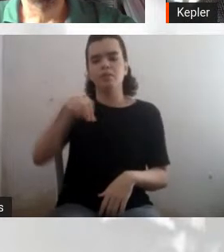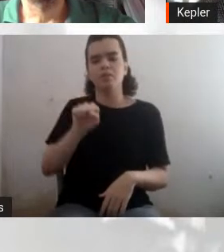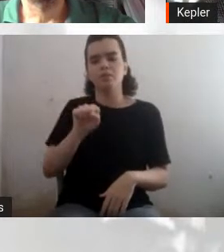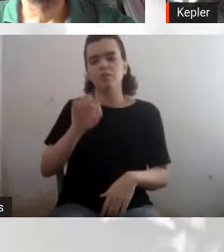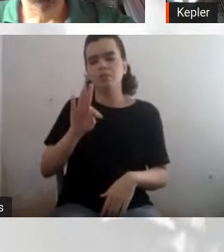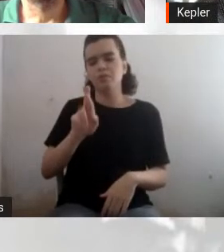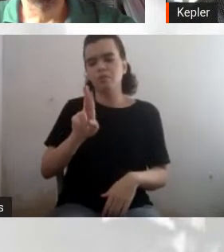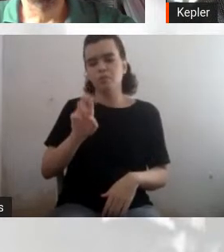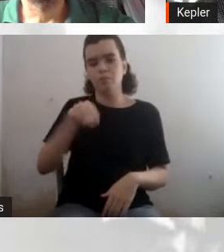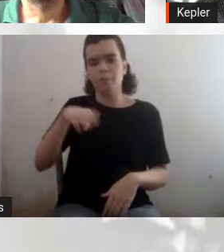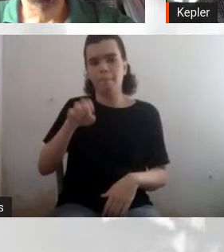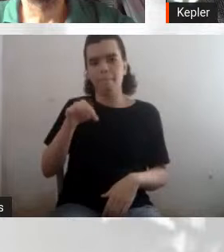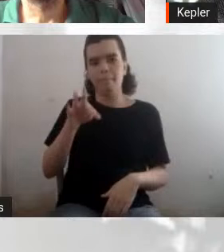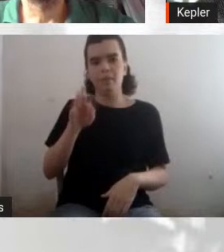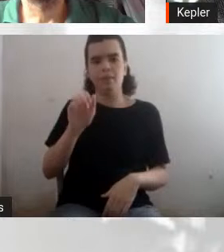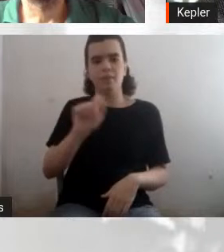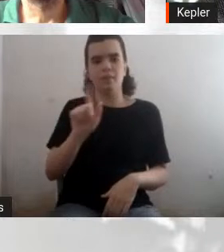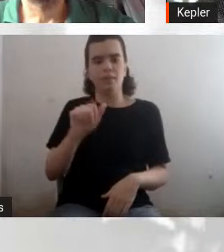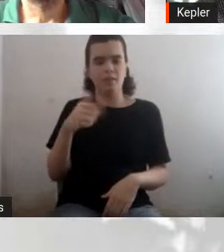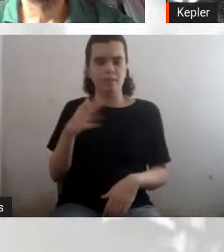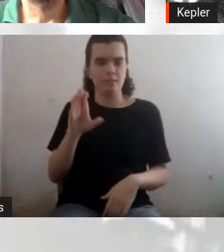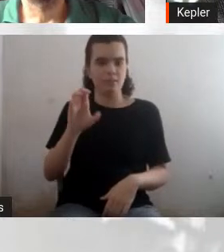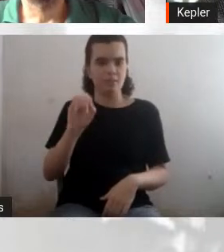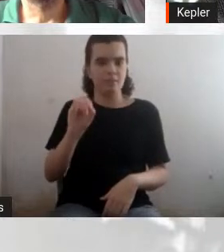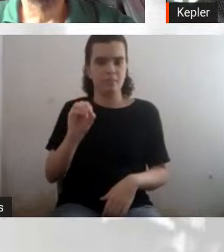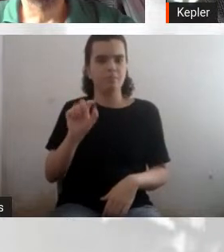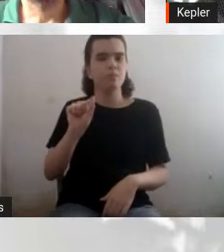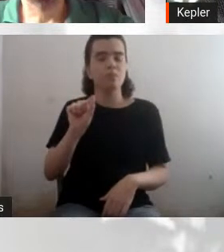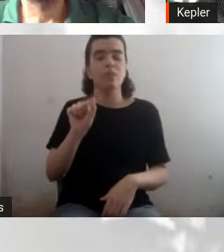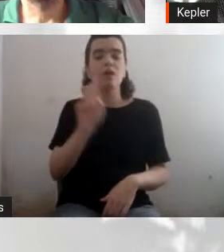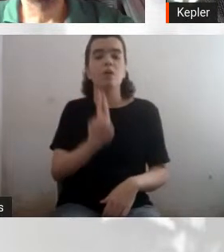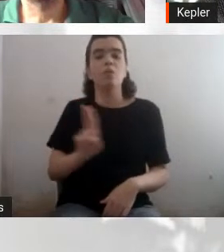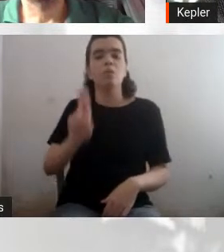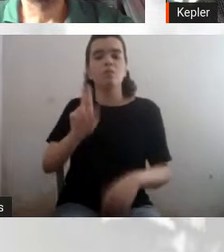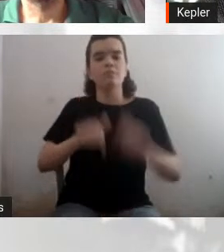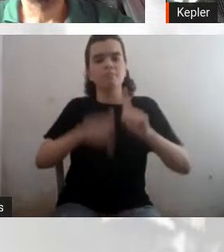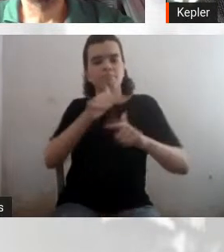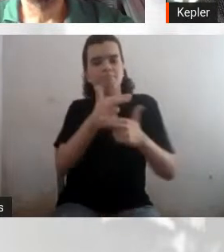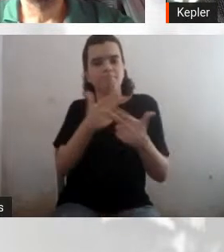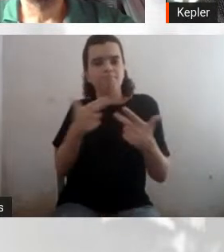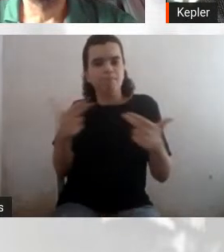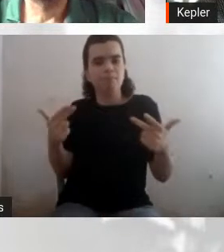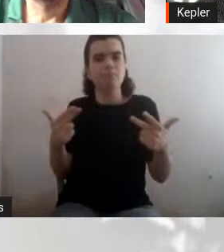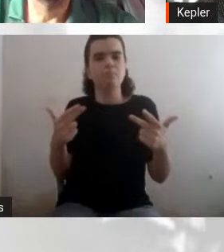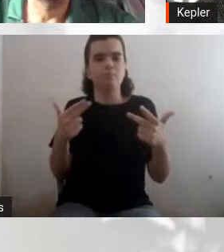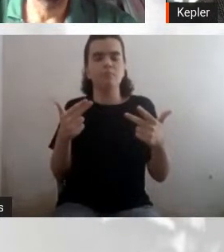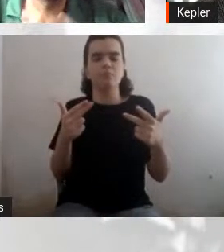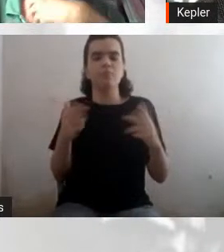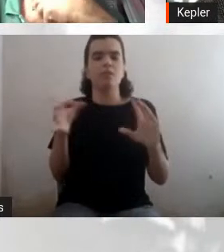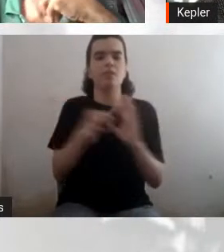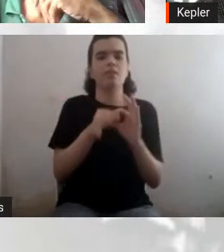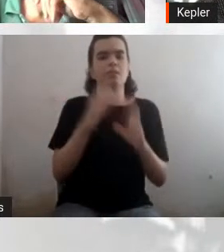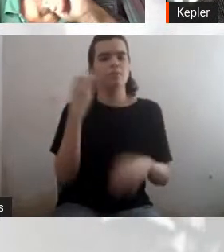astronômicos, eles usam tecnologia de altíssima de ponta, né?